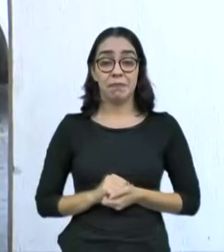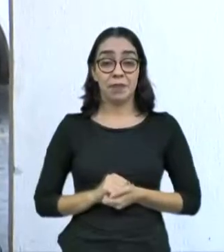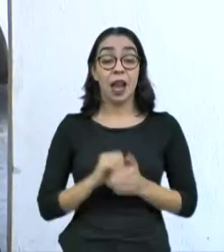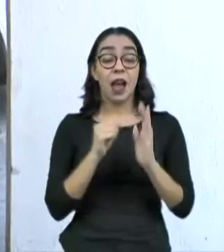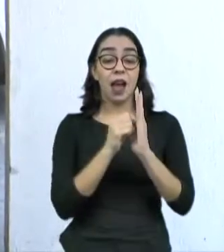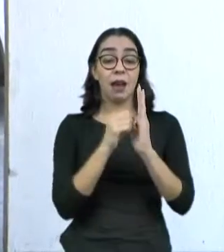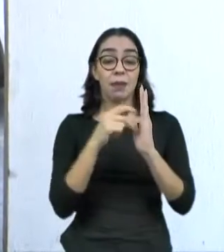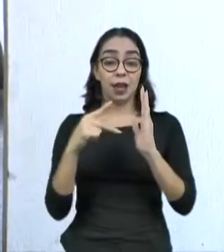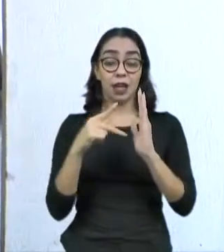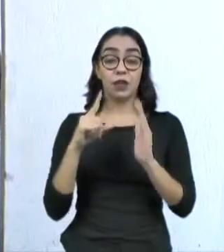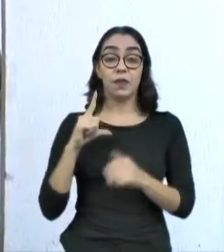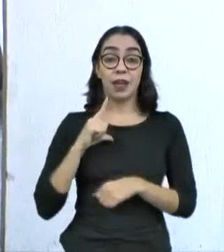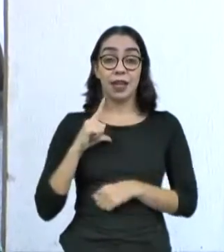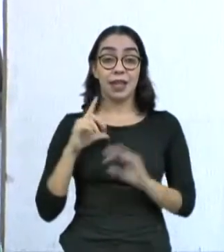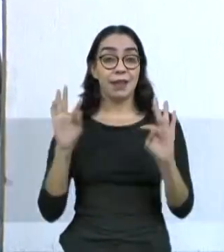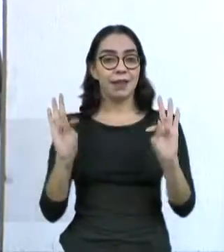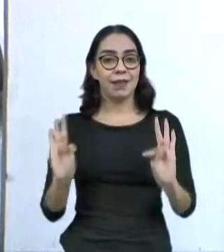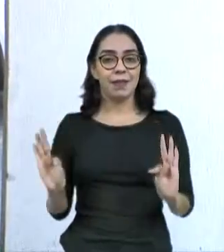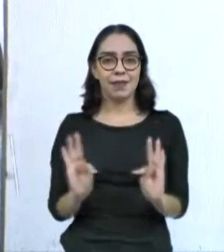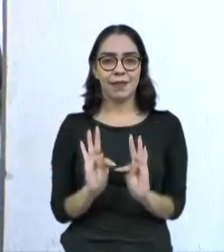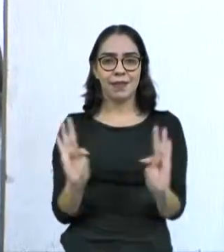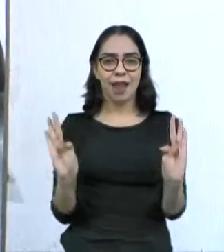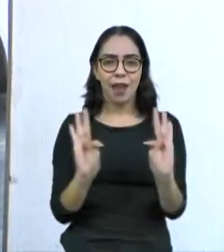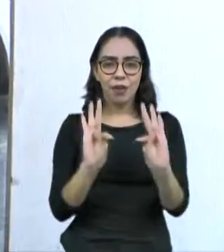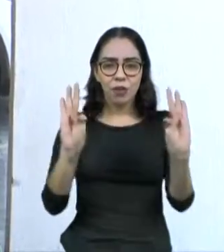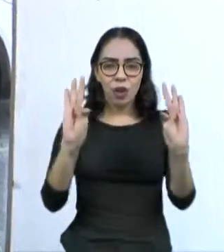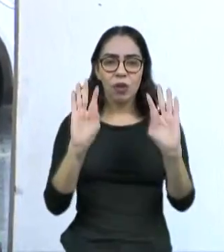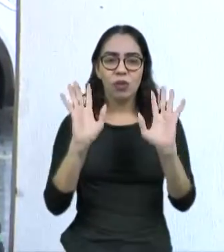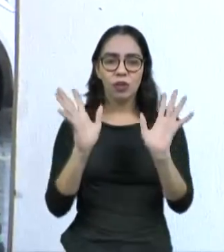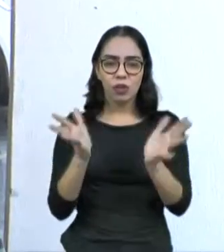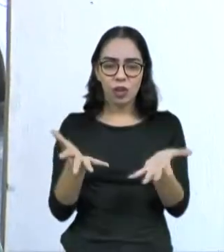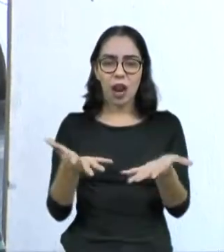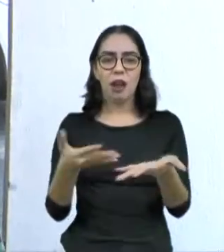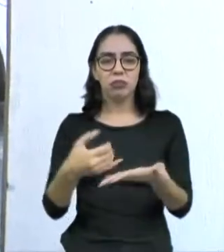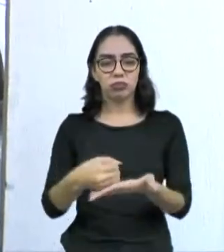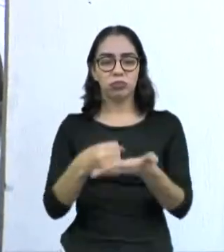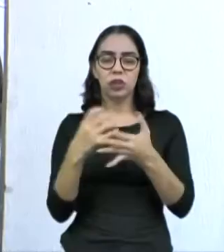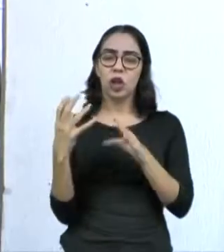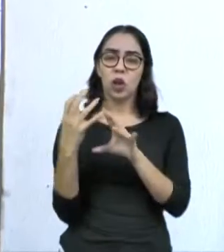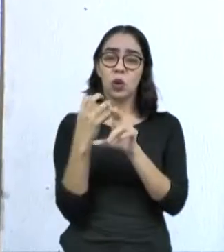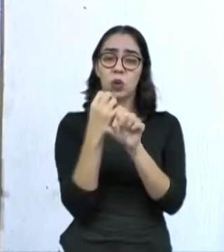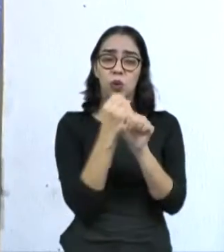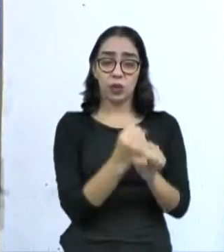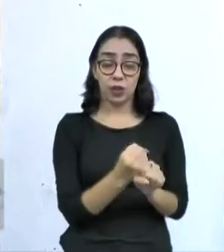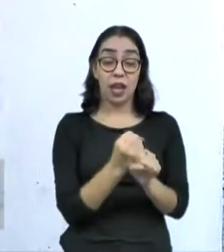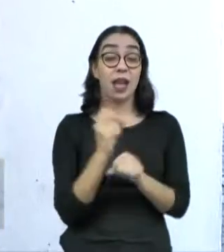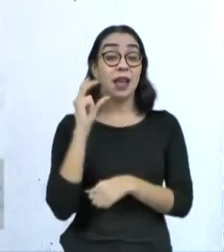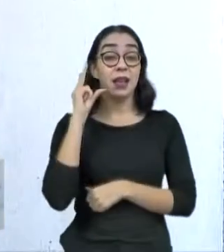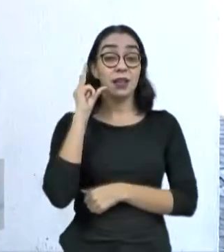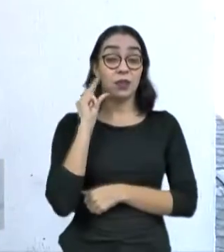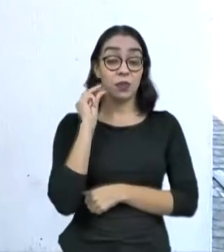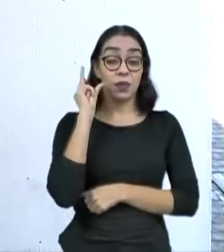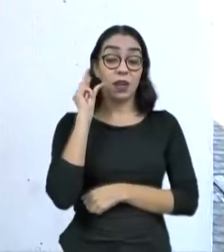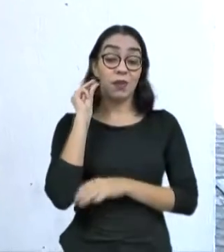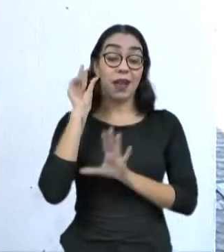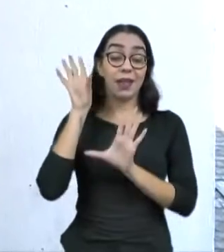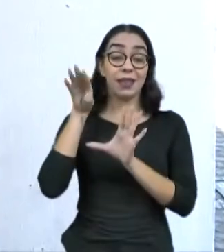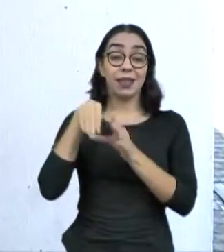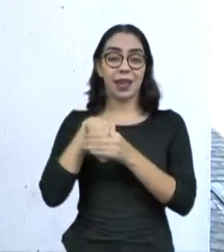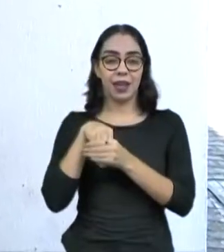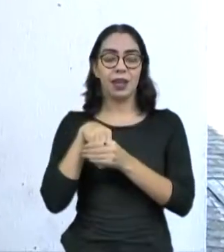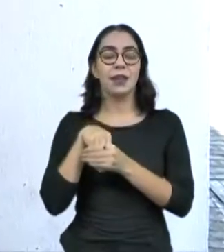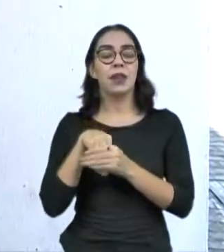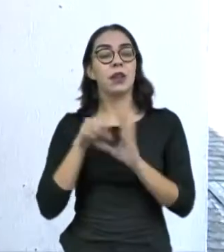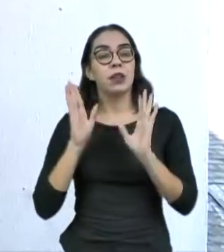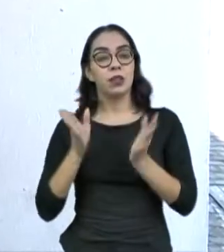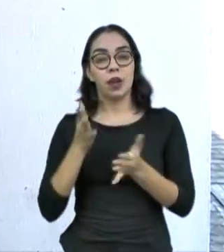série de tecnologias que centralizam a documentação pessoal no aparelho celular. Isso já é uma grande vantagem. Eu